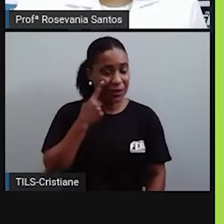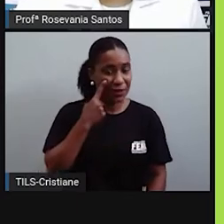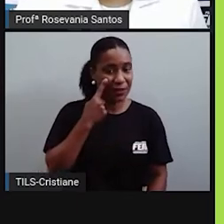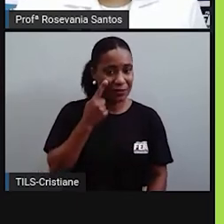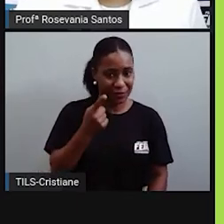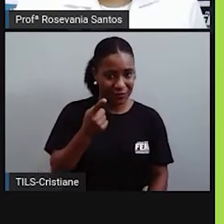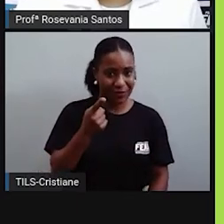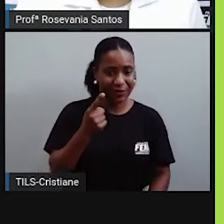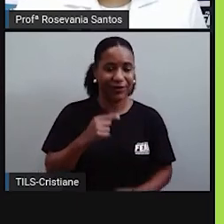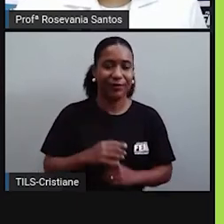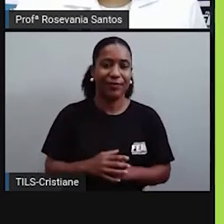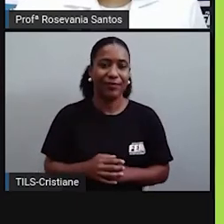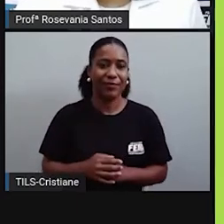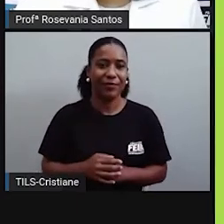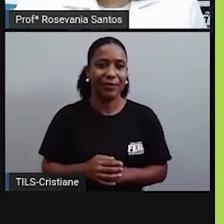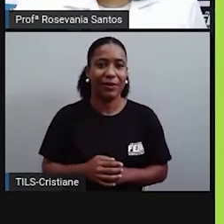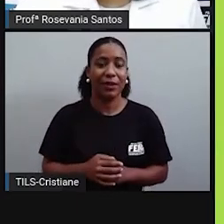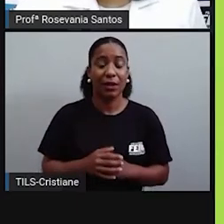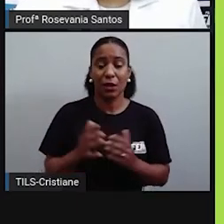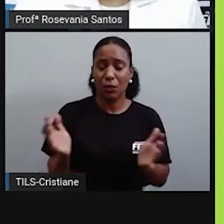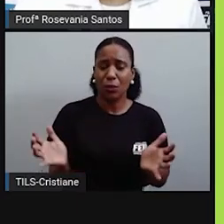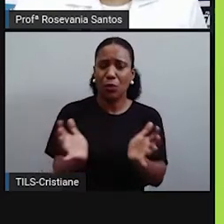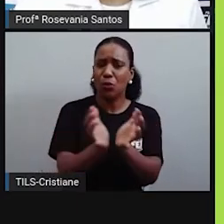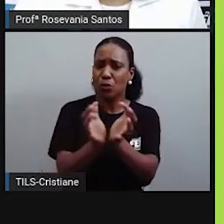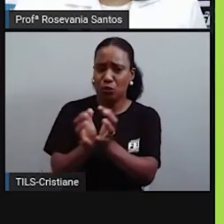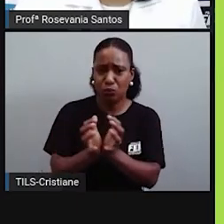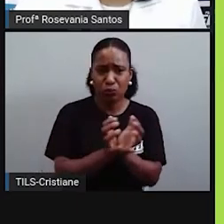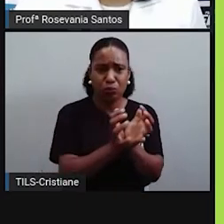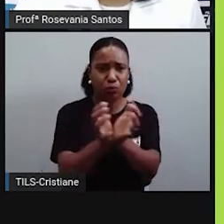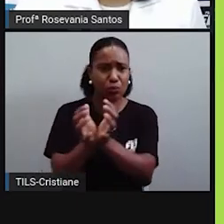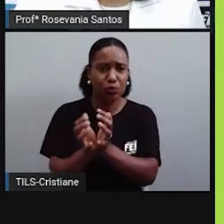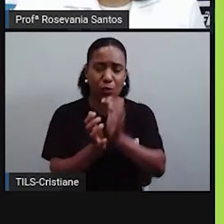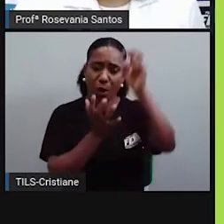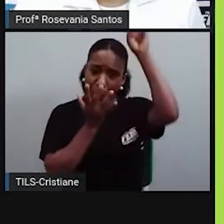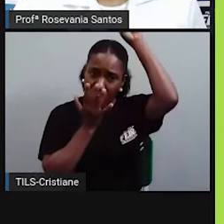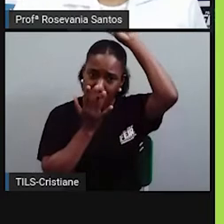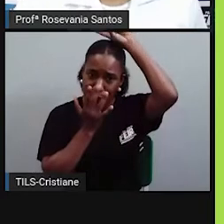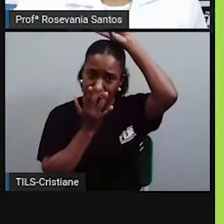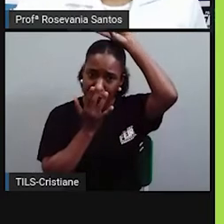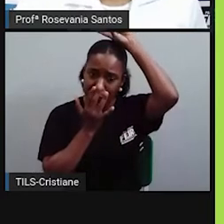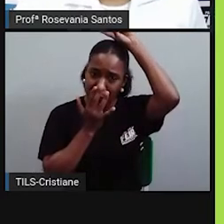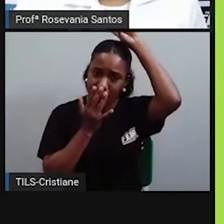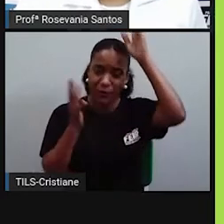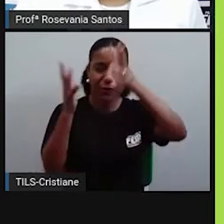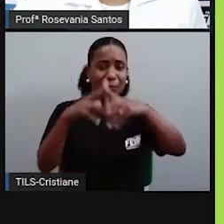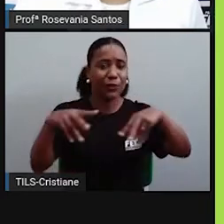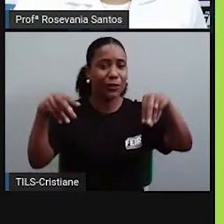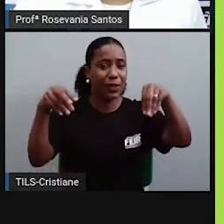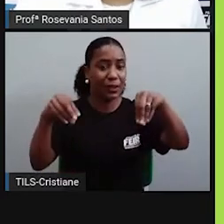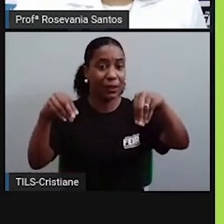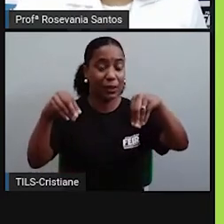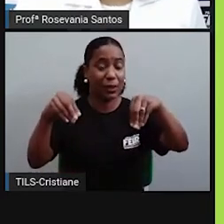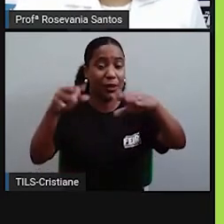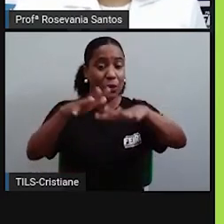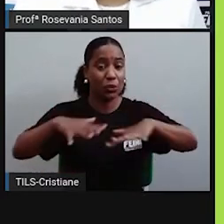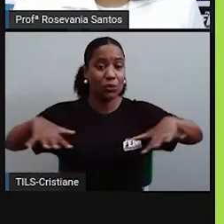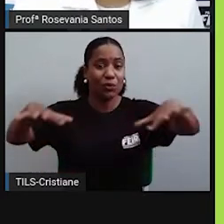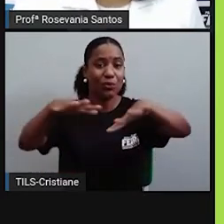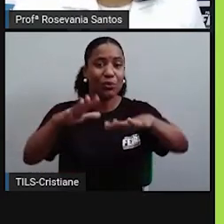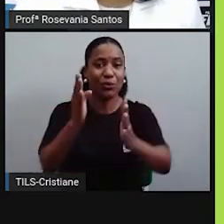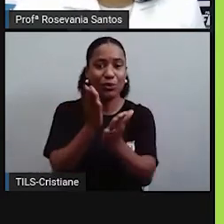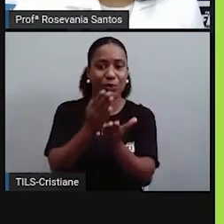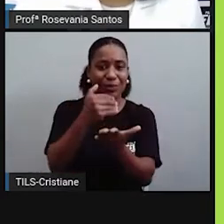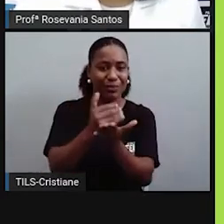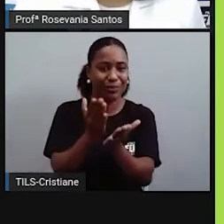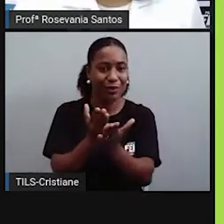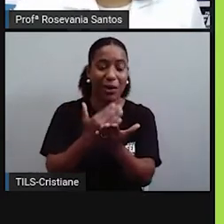das diversas tribos indígenas, dividiu-se esse território e começou o processo de